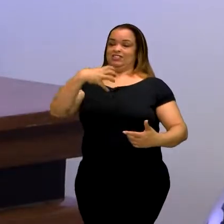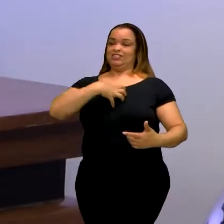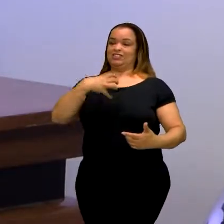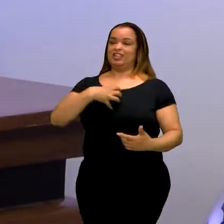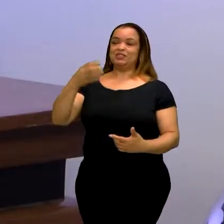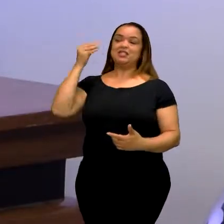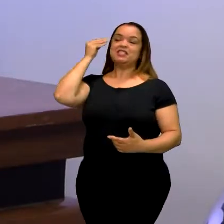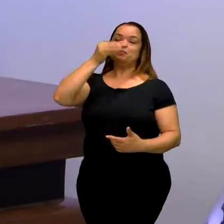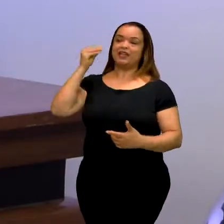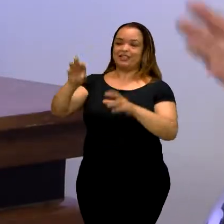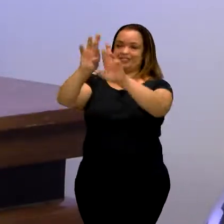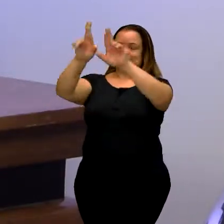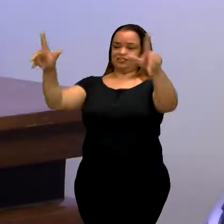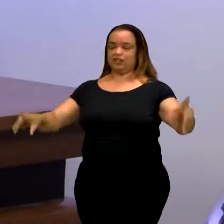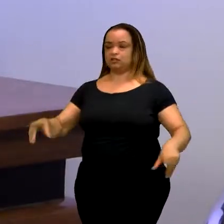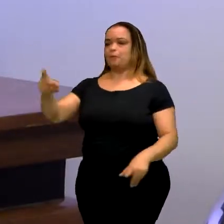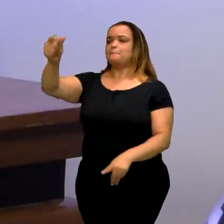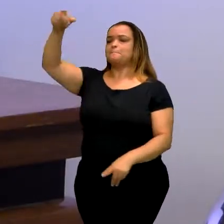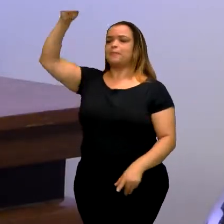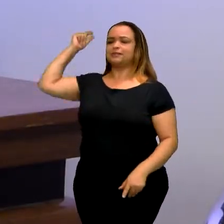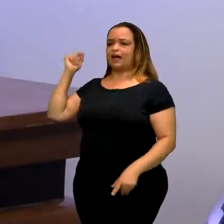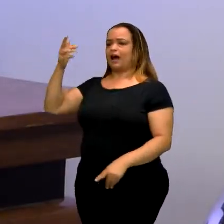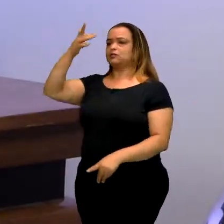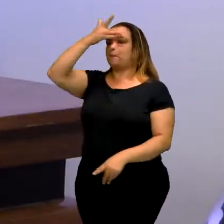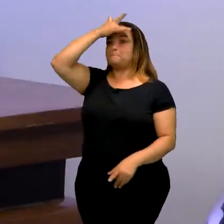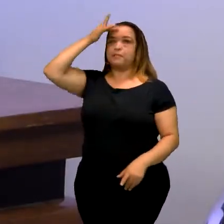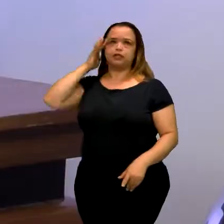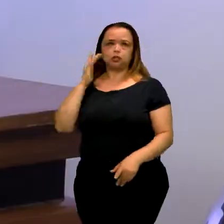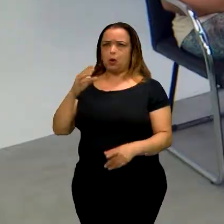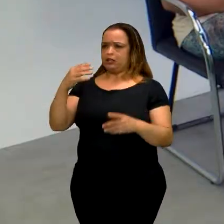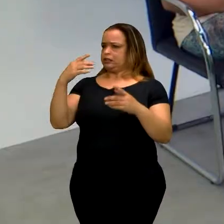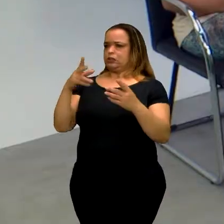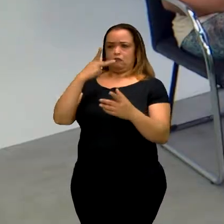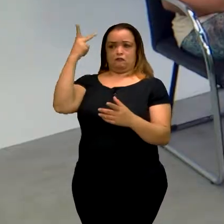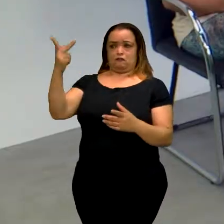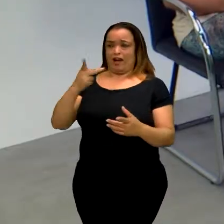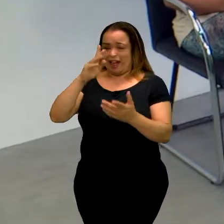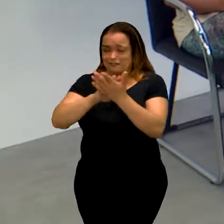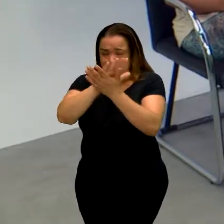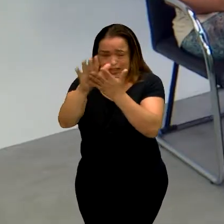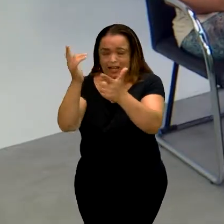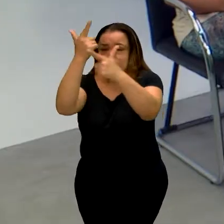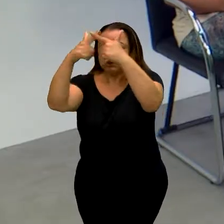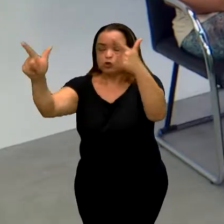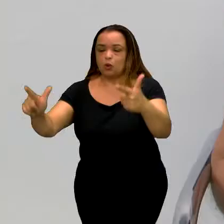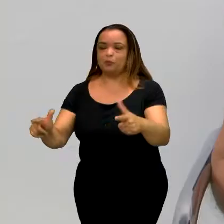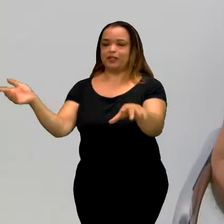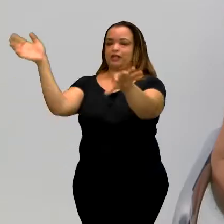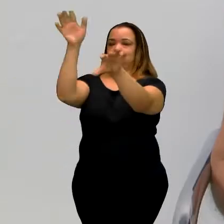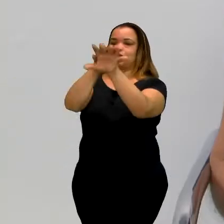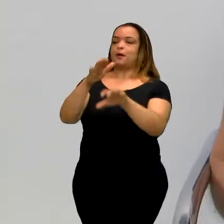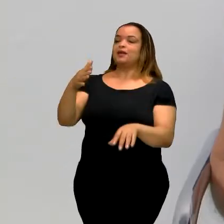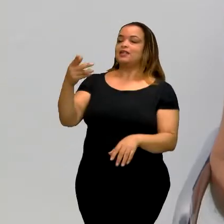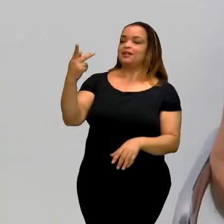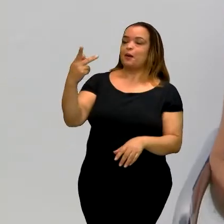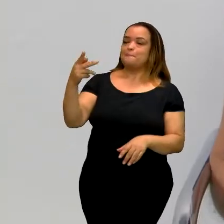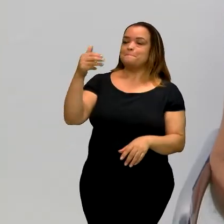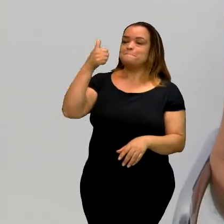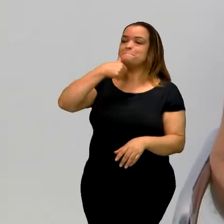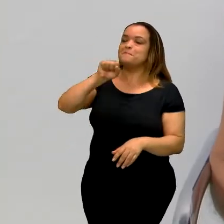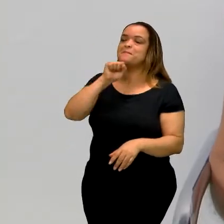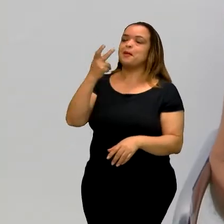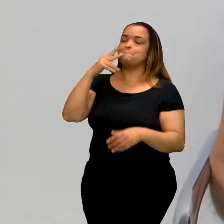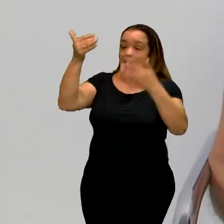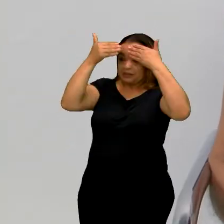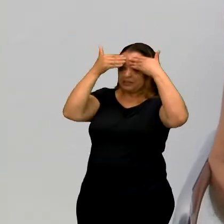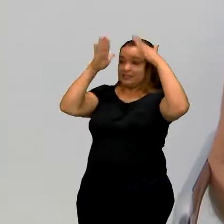regular, onde ninguém se falava. Questão de surdez, inclusão. E seus pais foram muito, assim, uma cabeça muito aberta para